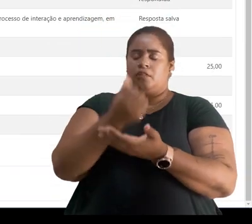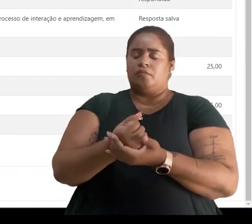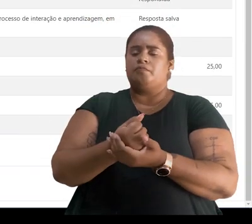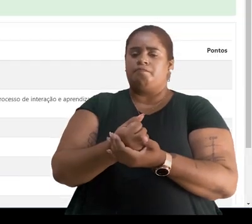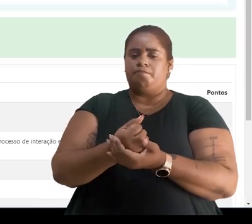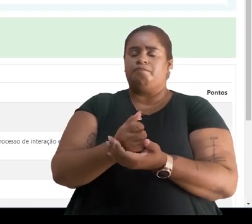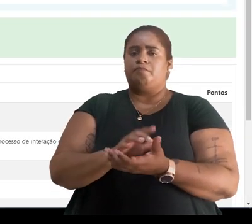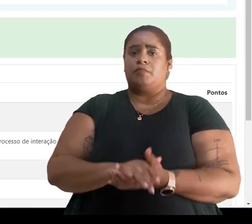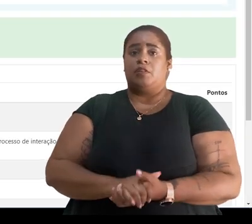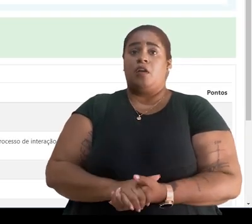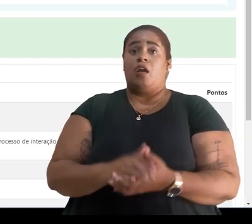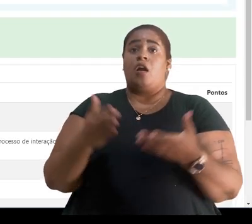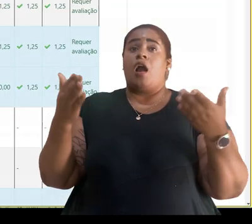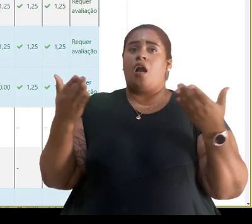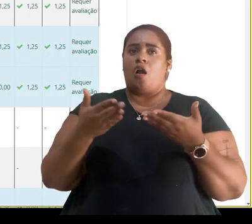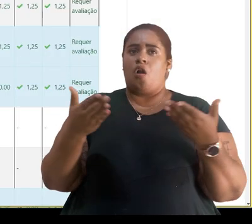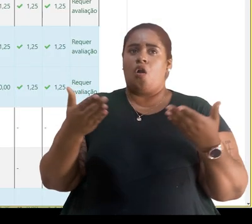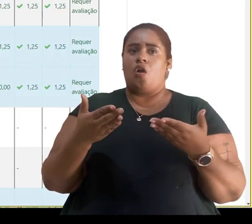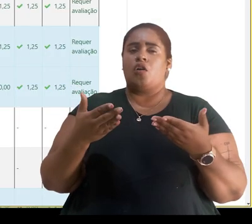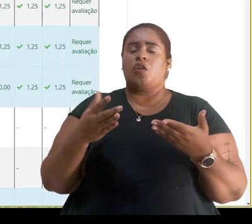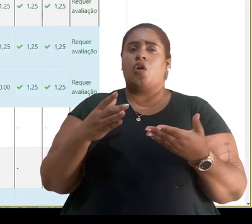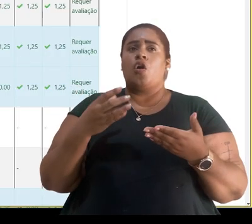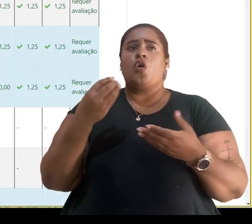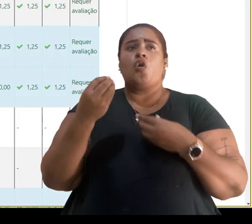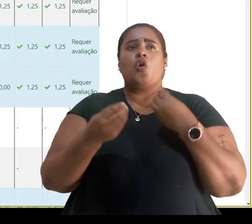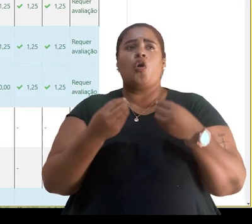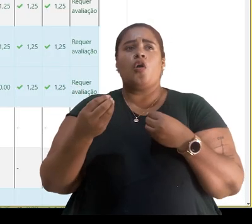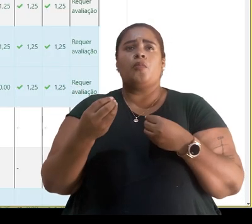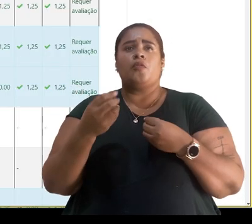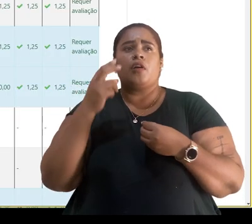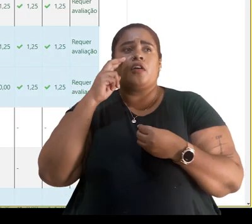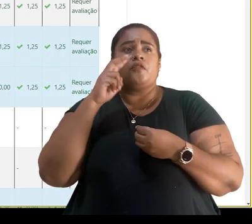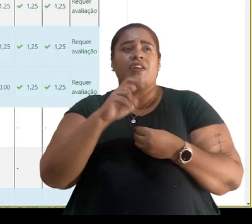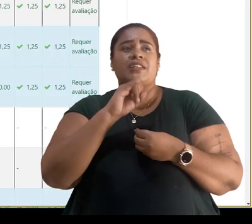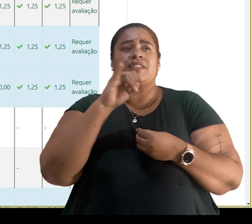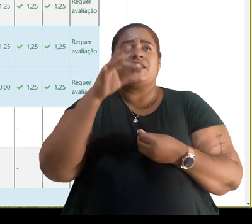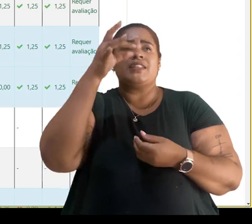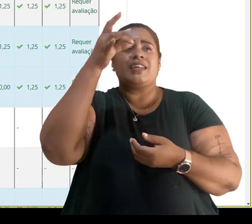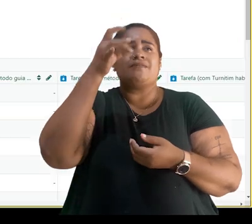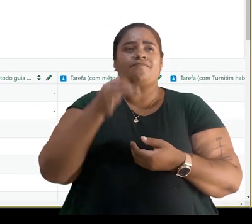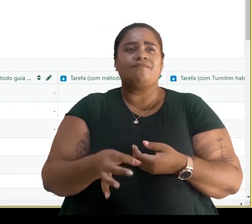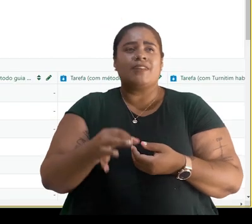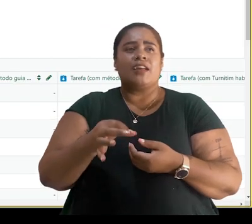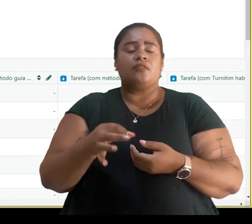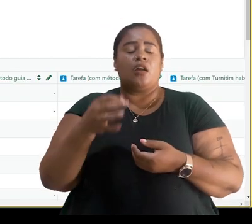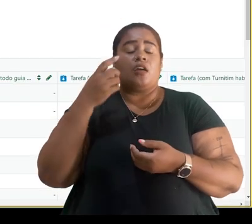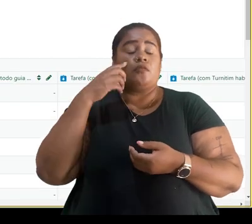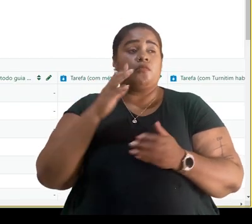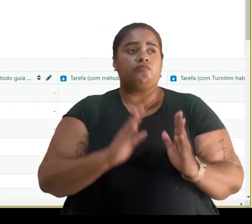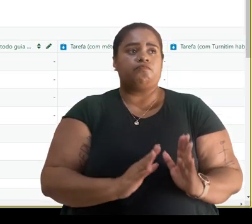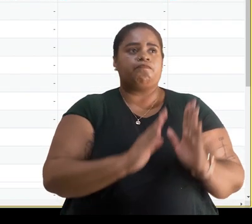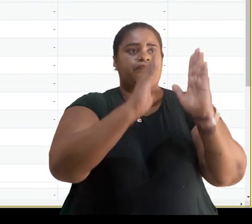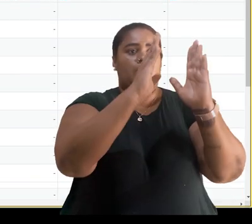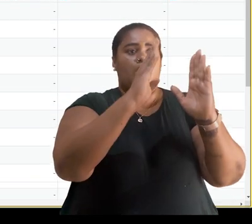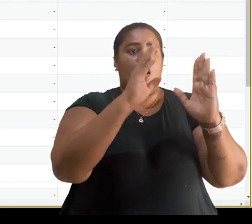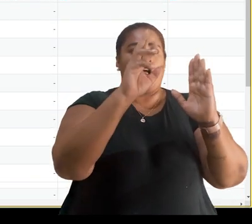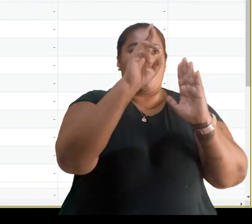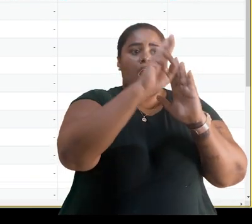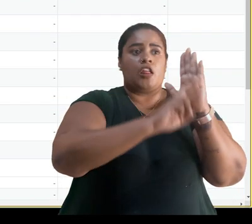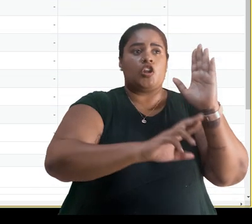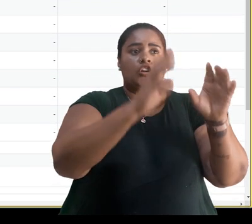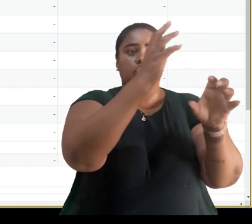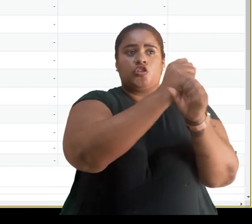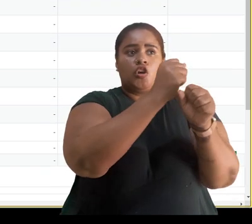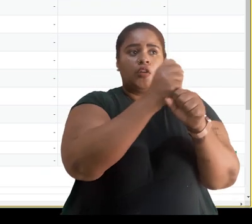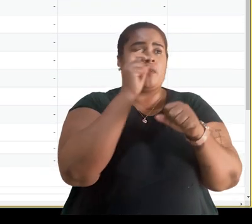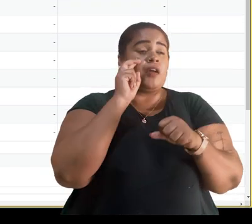salva. Agora, para conferir, eu posso ir até o relatório de notas, verificar se